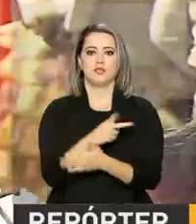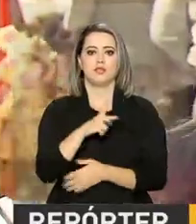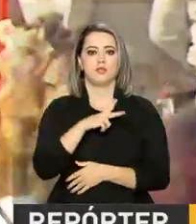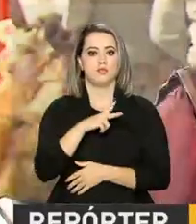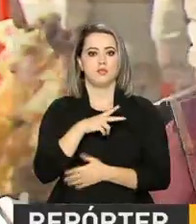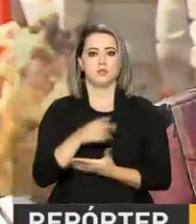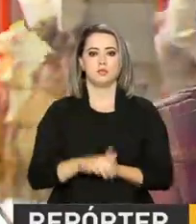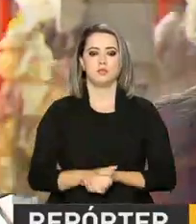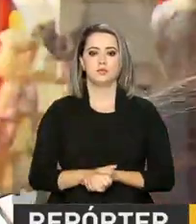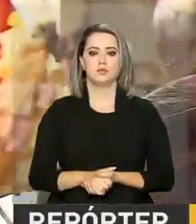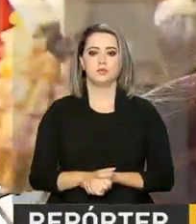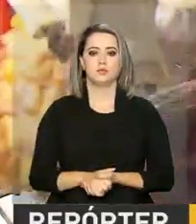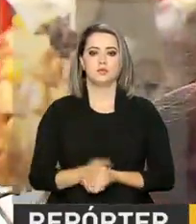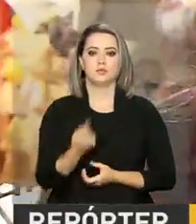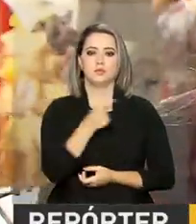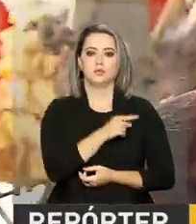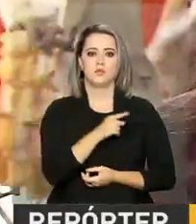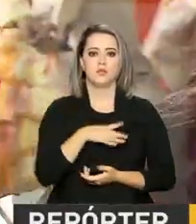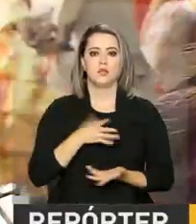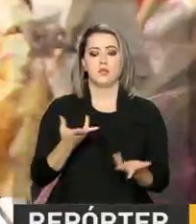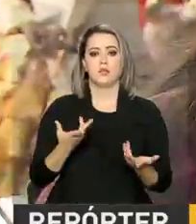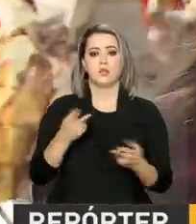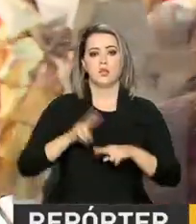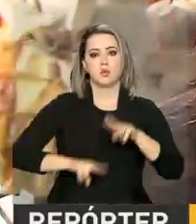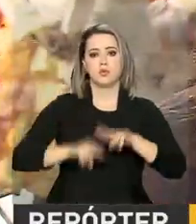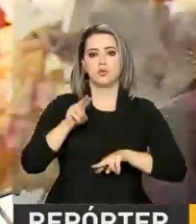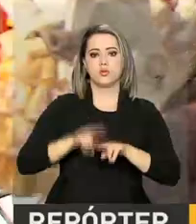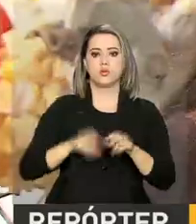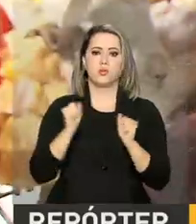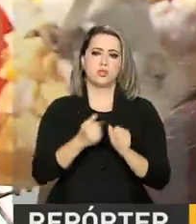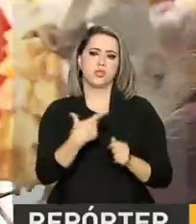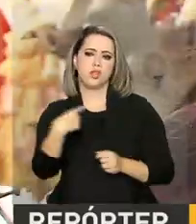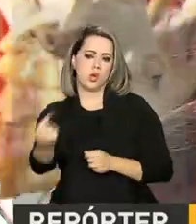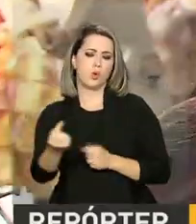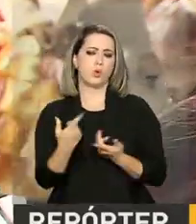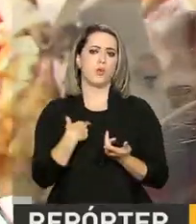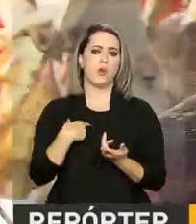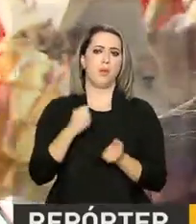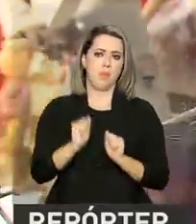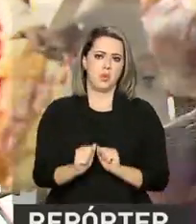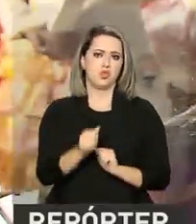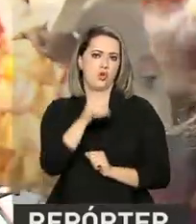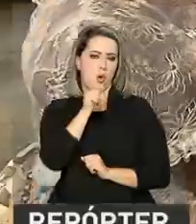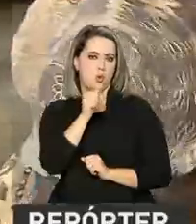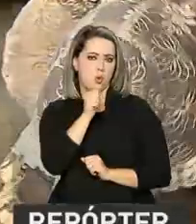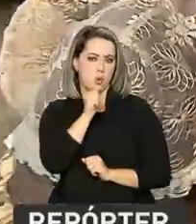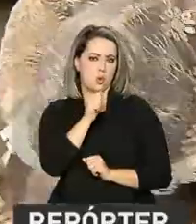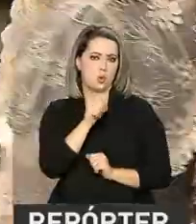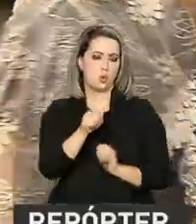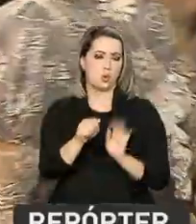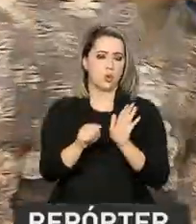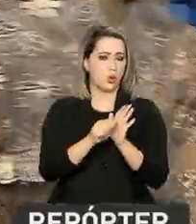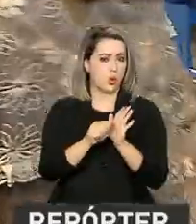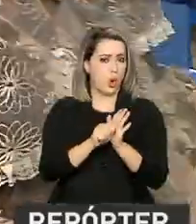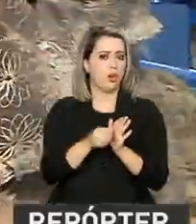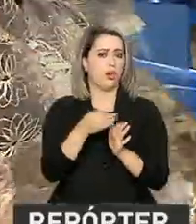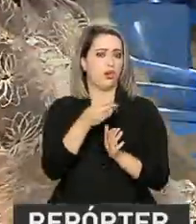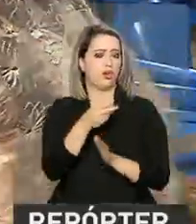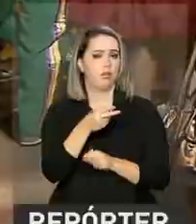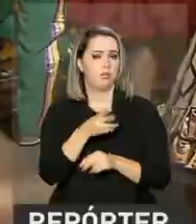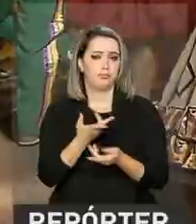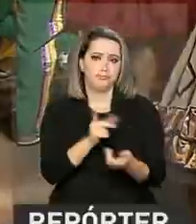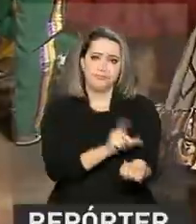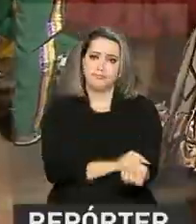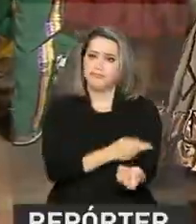quadrilha junina, eu estaria não aqui agora te dando essa entrevista, ou até mesmo fazendo uso de drogas, ou esse tipo de coisa. As festas juninas também